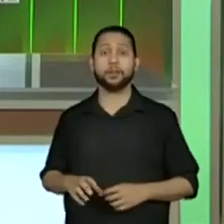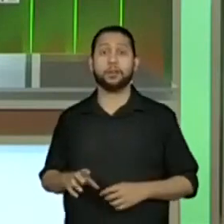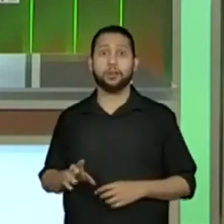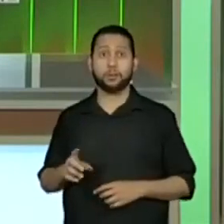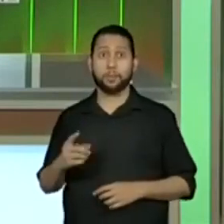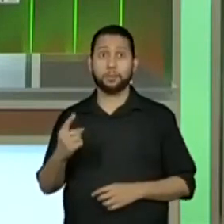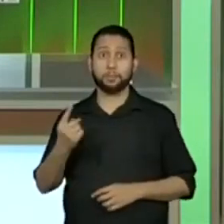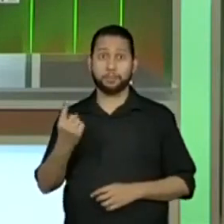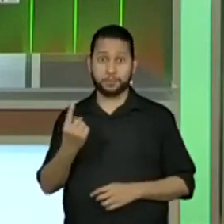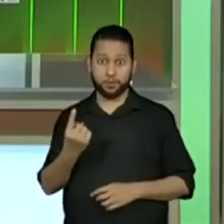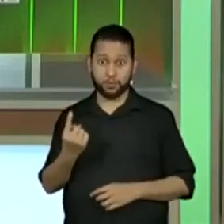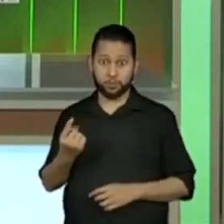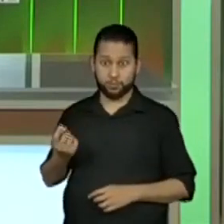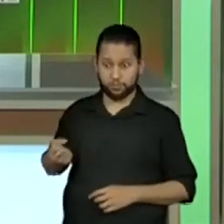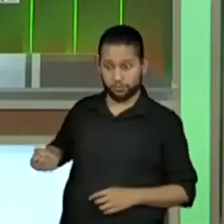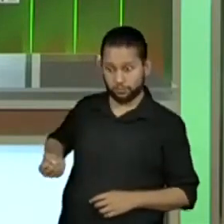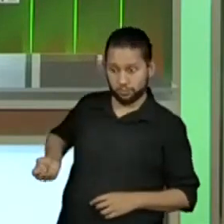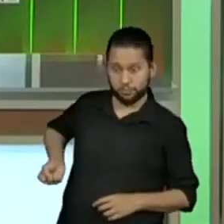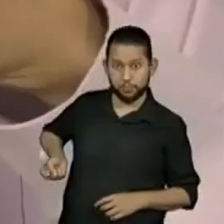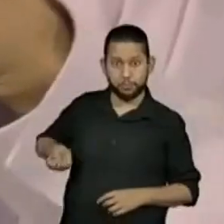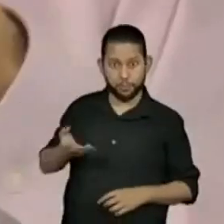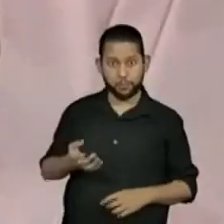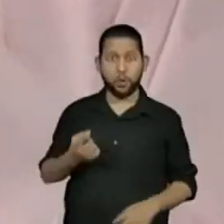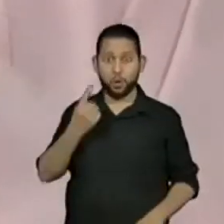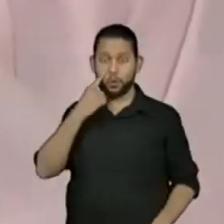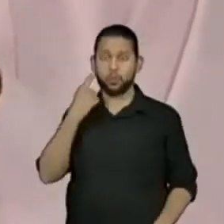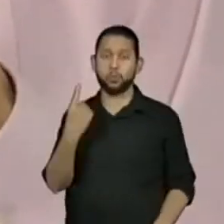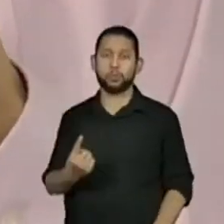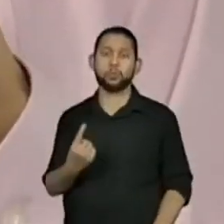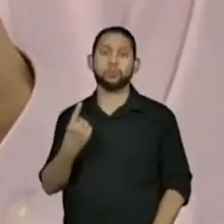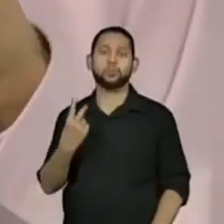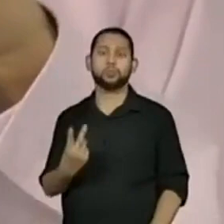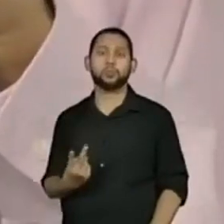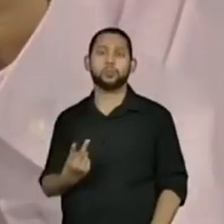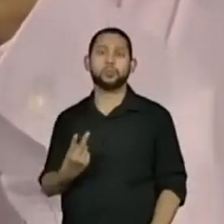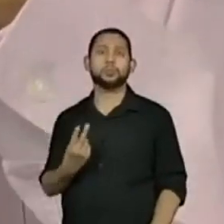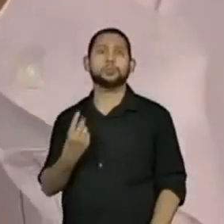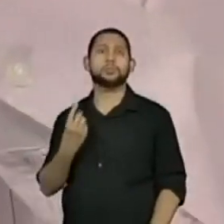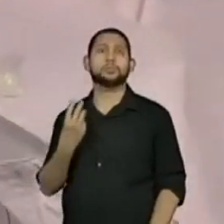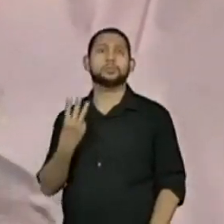referência o primeiro dado, exploramos a face 1, 2.